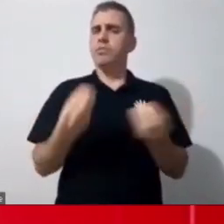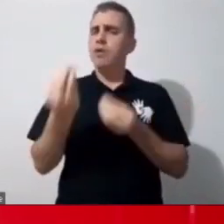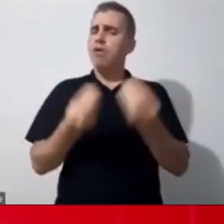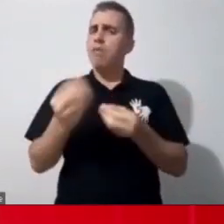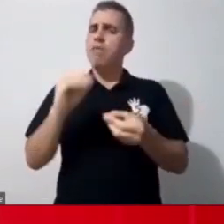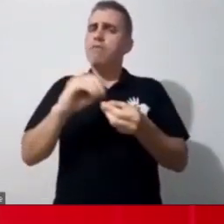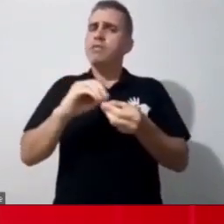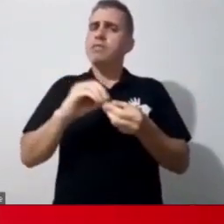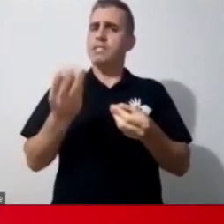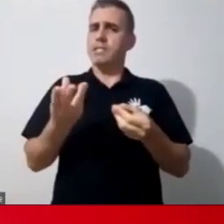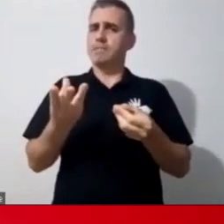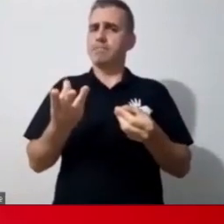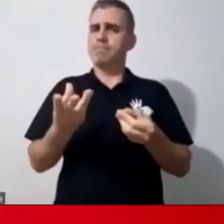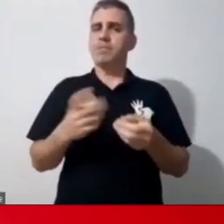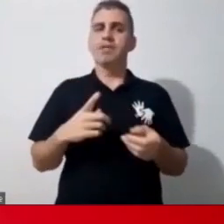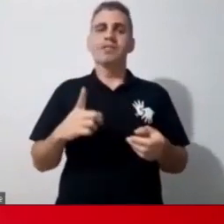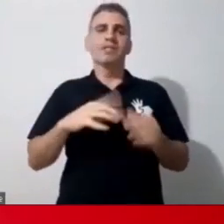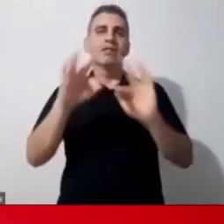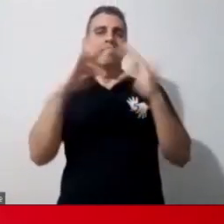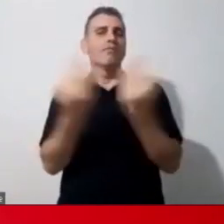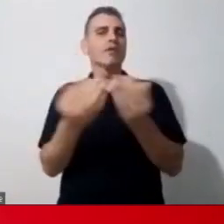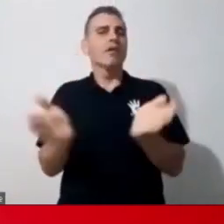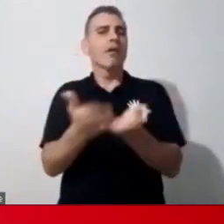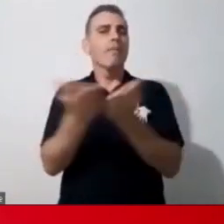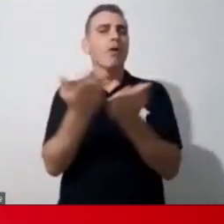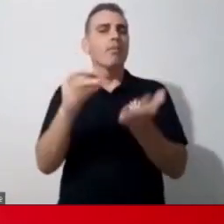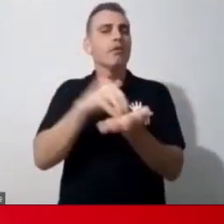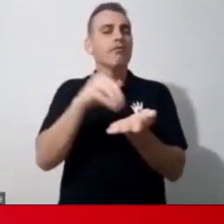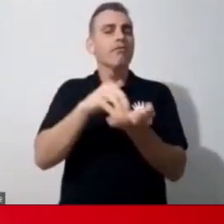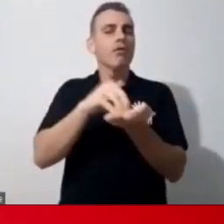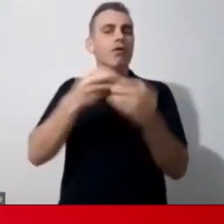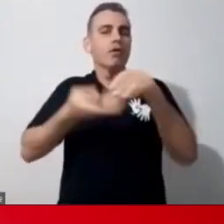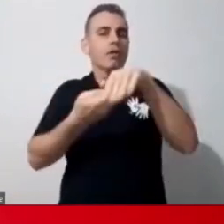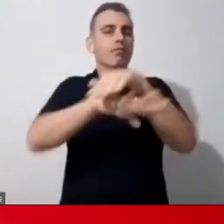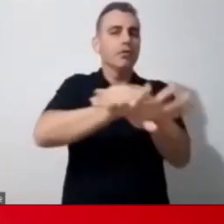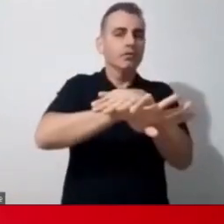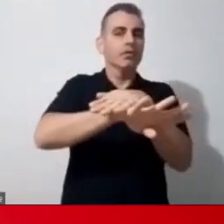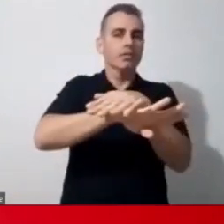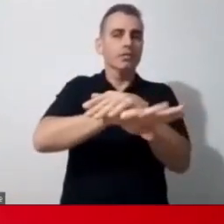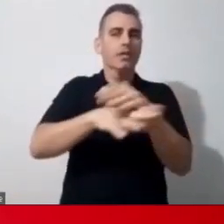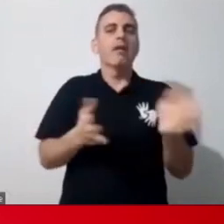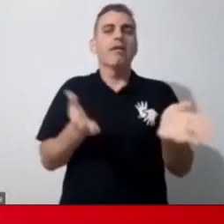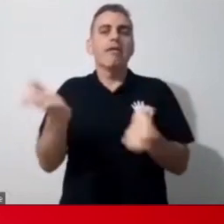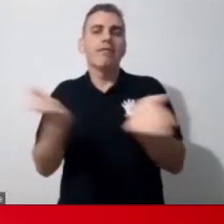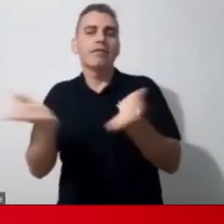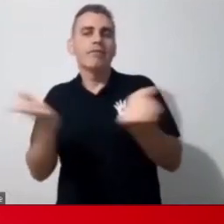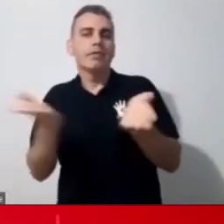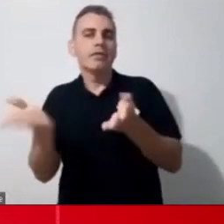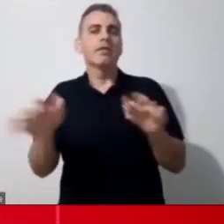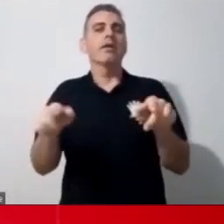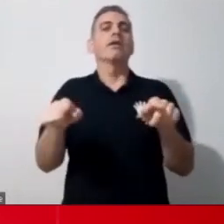Na verdade, quem traz os caminhos pra esse planejamento é a família, né. Se a gente partir